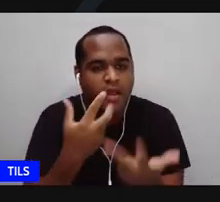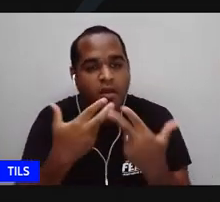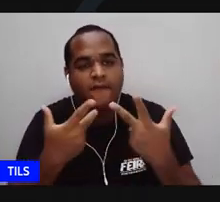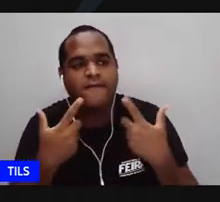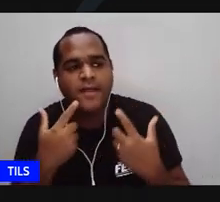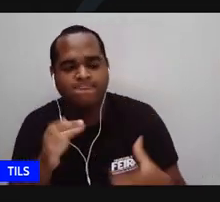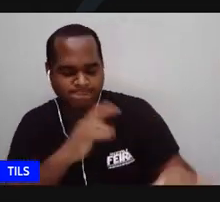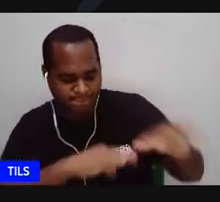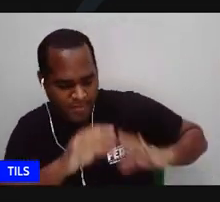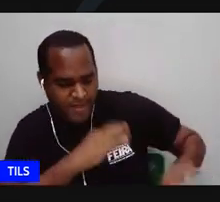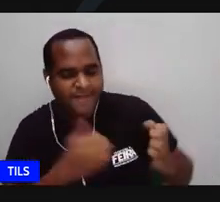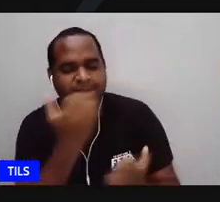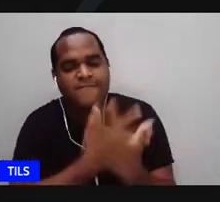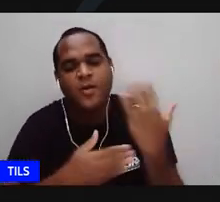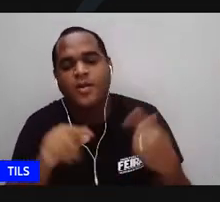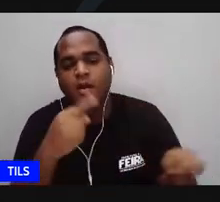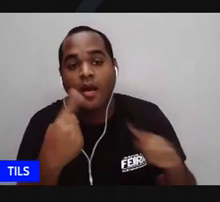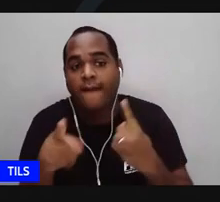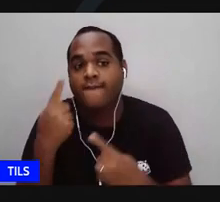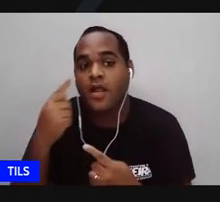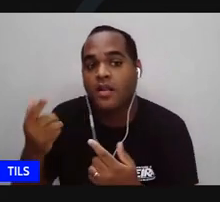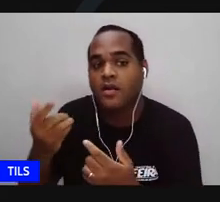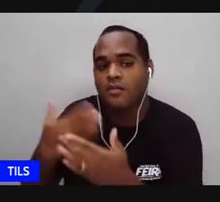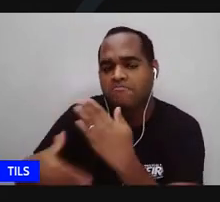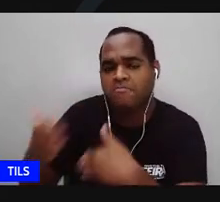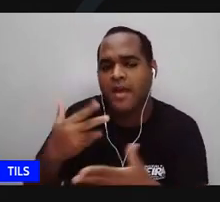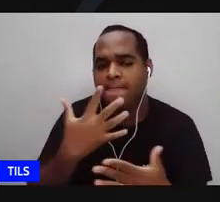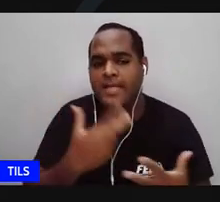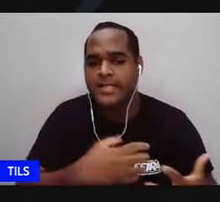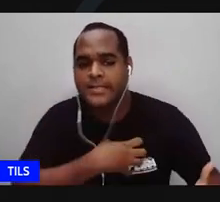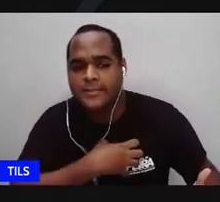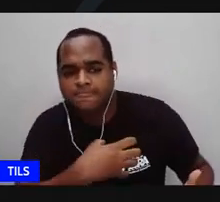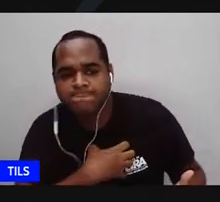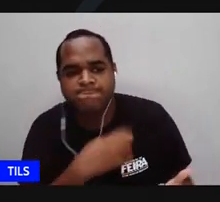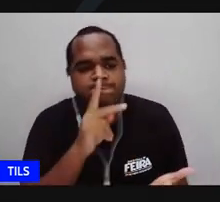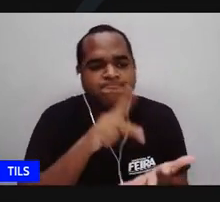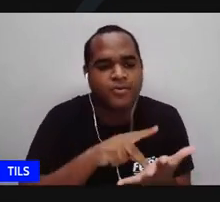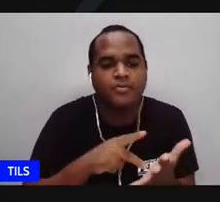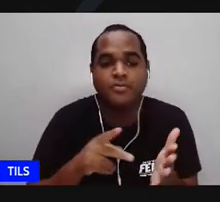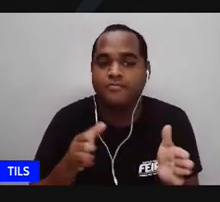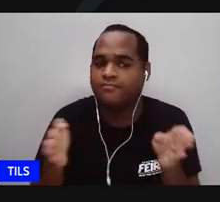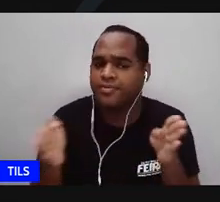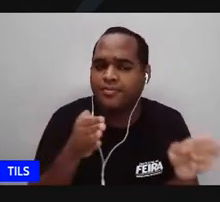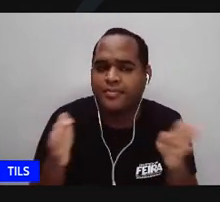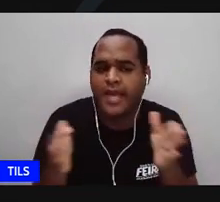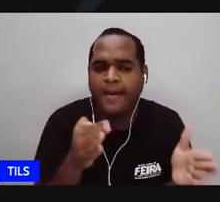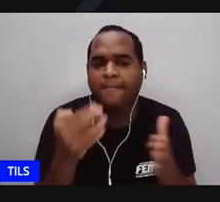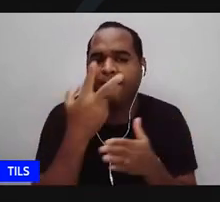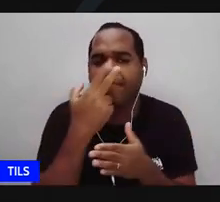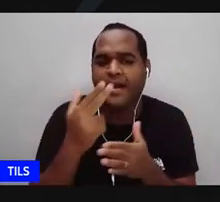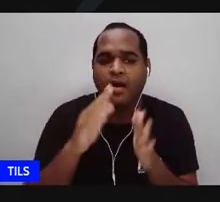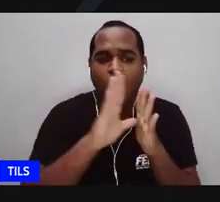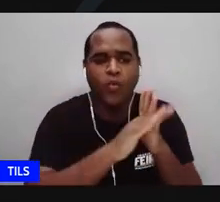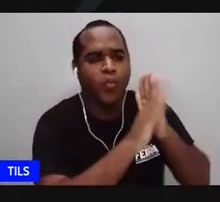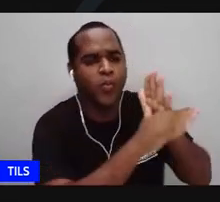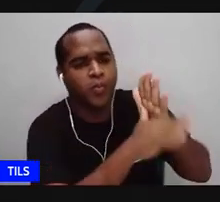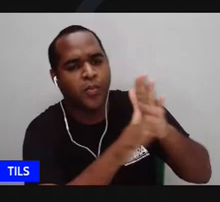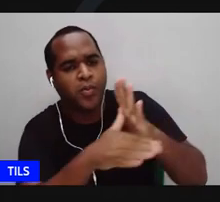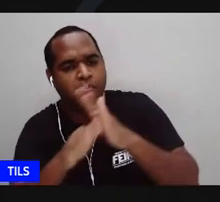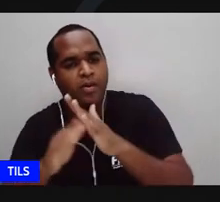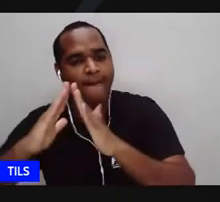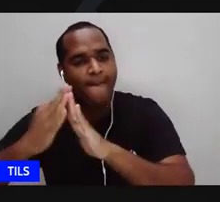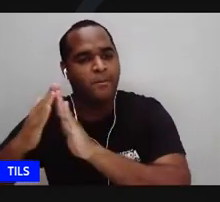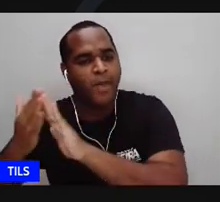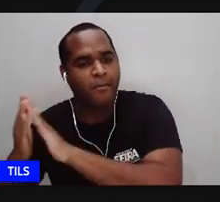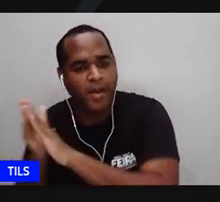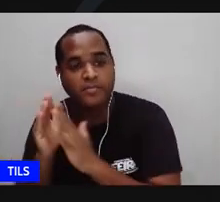apaixonada pela música que teve um período que tinha assim um momento de muitos fogos sabe na cavera